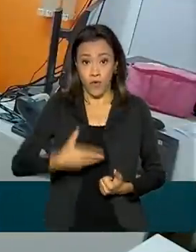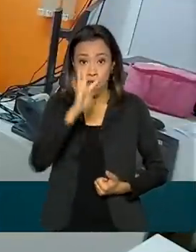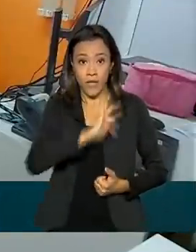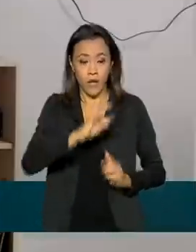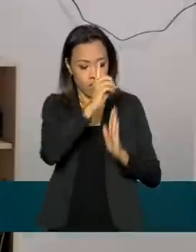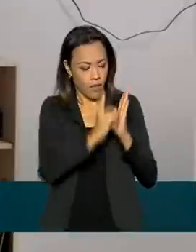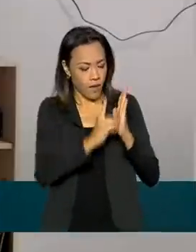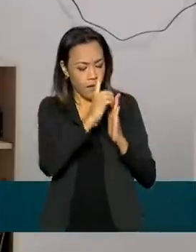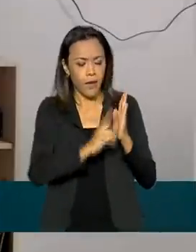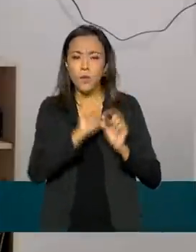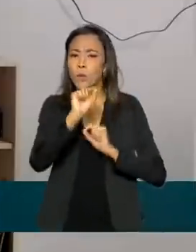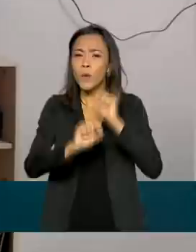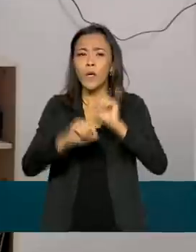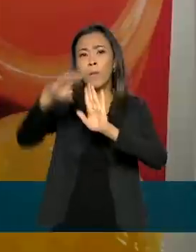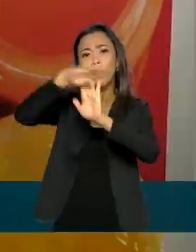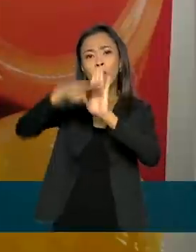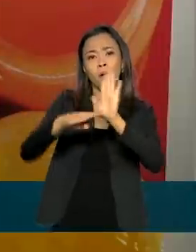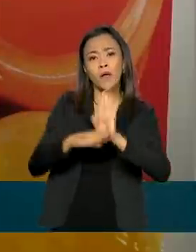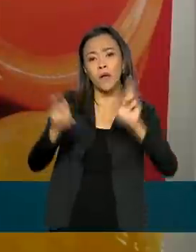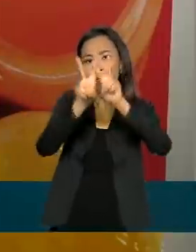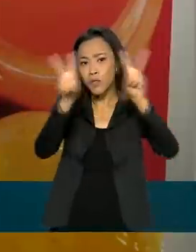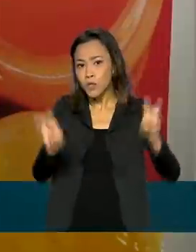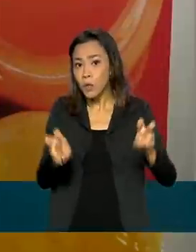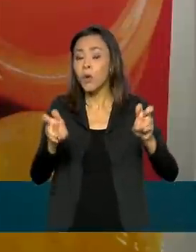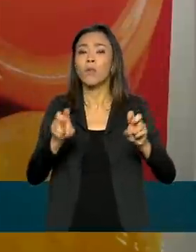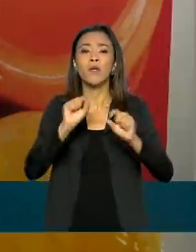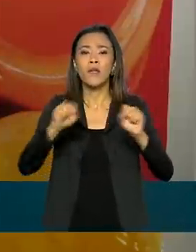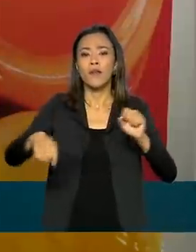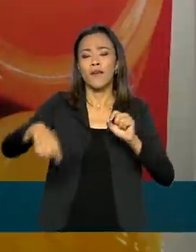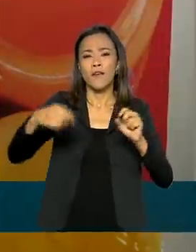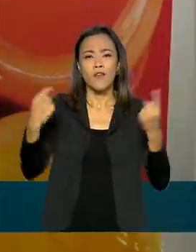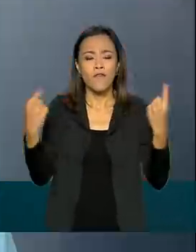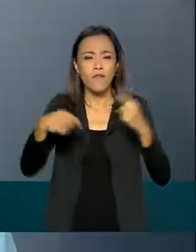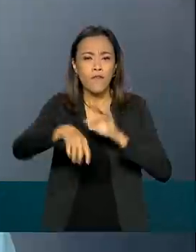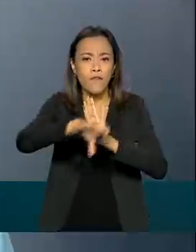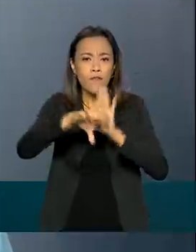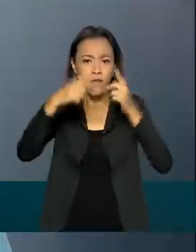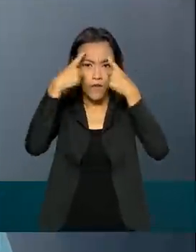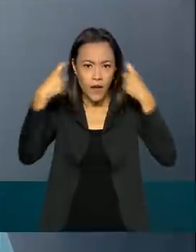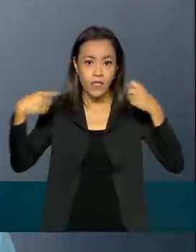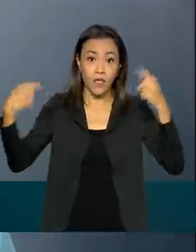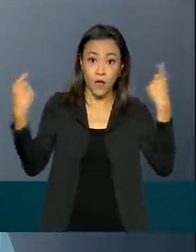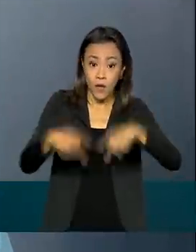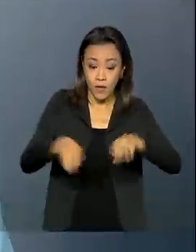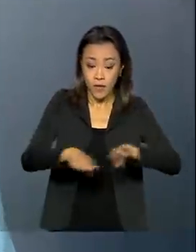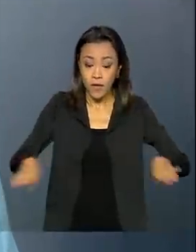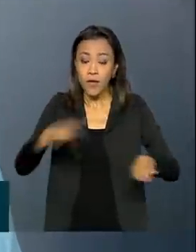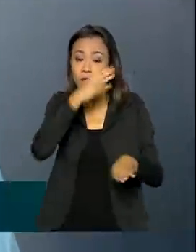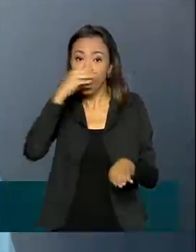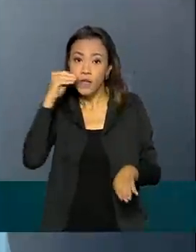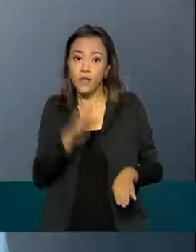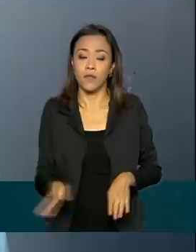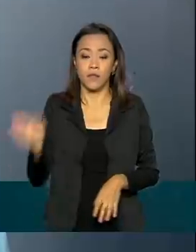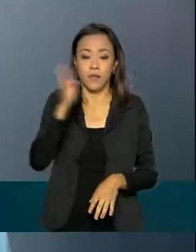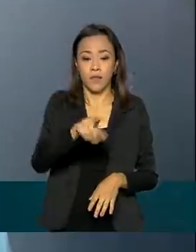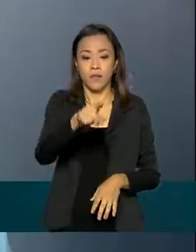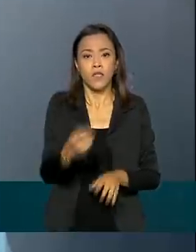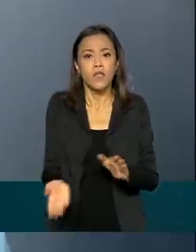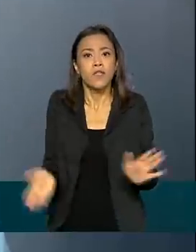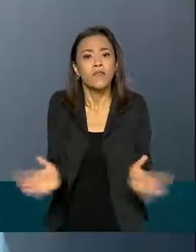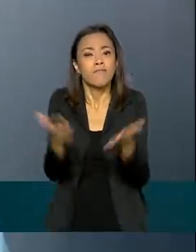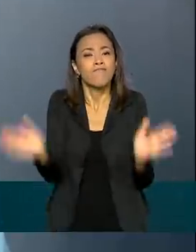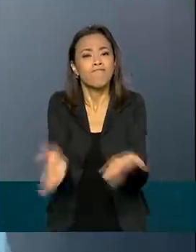institui o Programa Nacional de Enfrentamento à Violência contra a Criança e o Adolescente. Fomentar a criação de novas